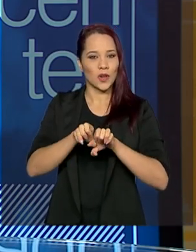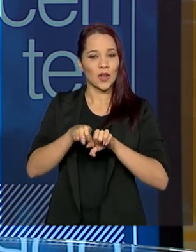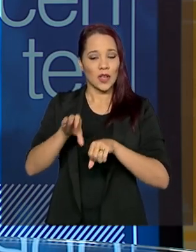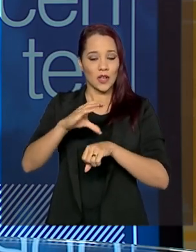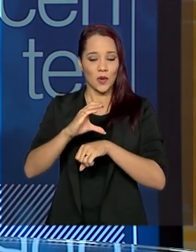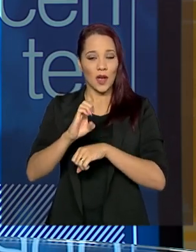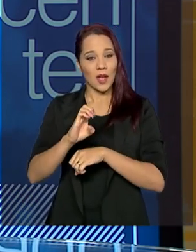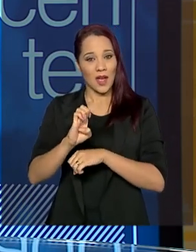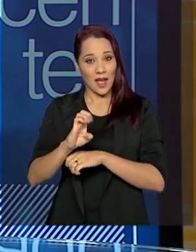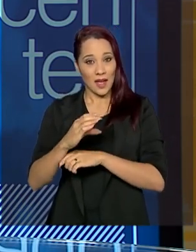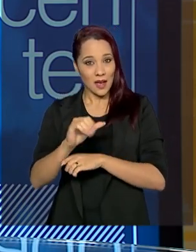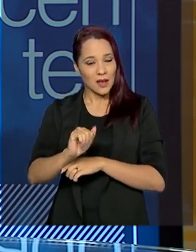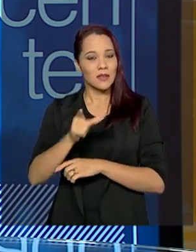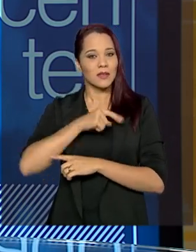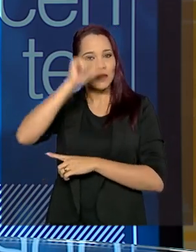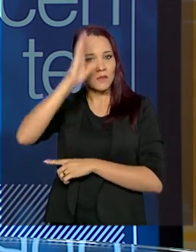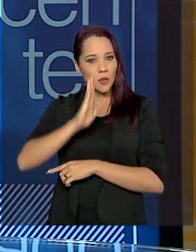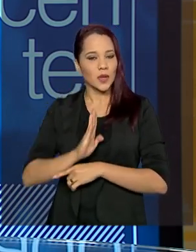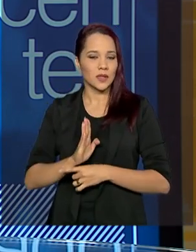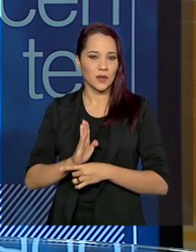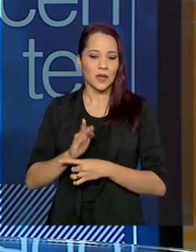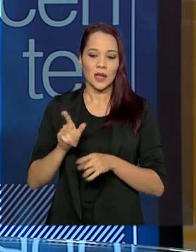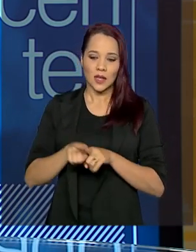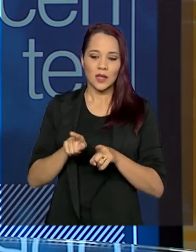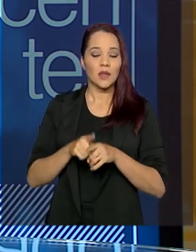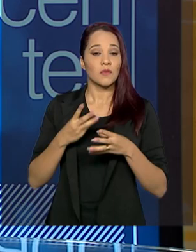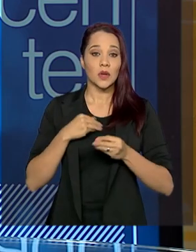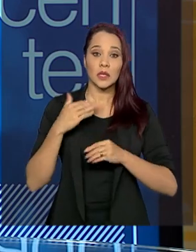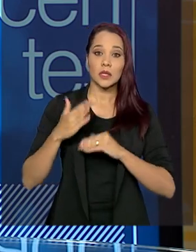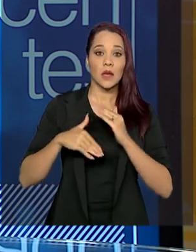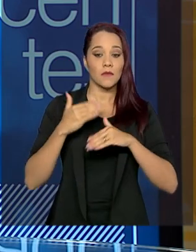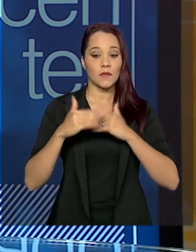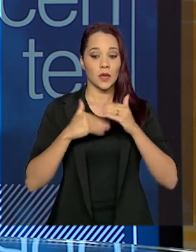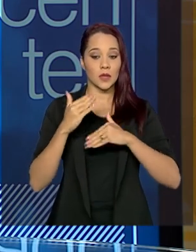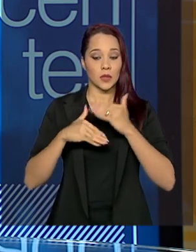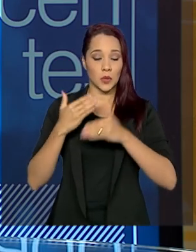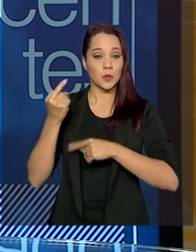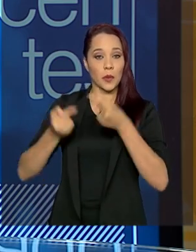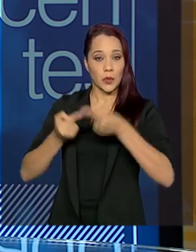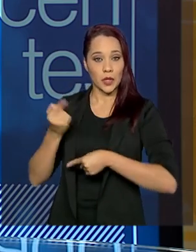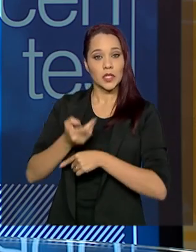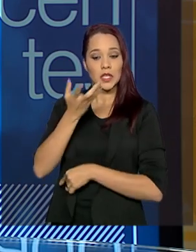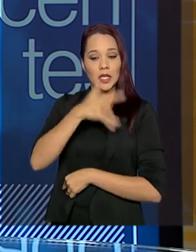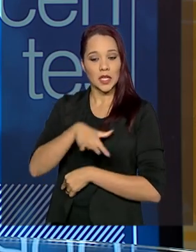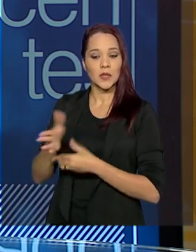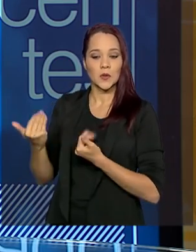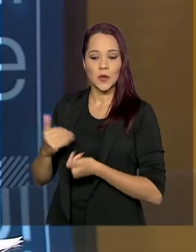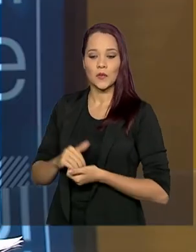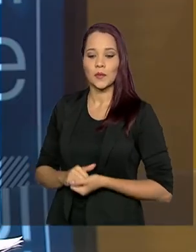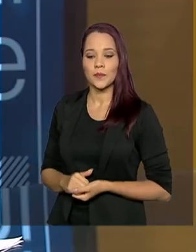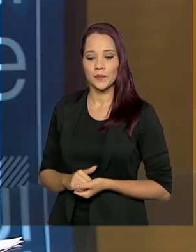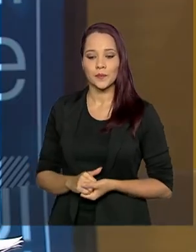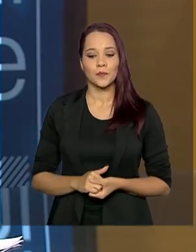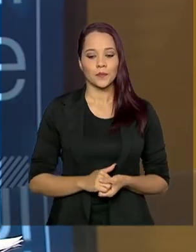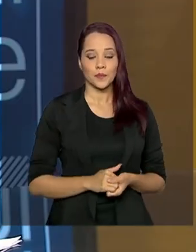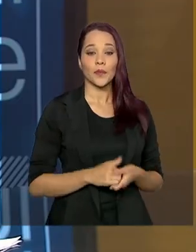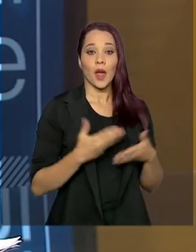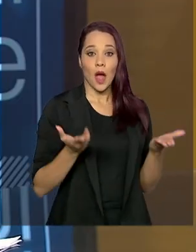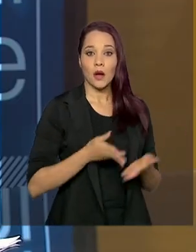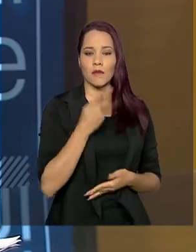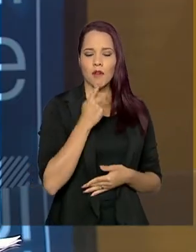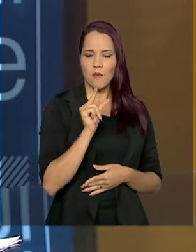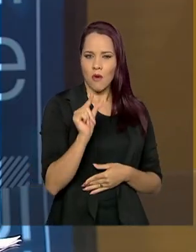e que, de fato, trouxe grandes avanços para a política da criança e adolescente. Agora, falando um pouquinho da